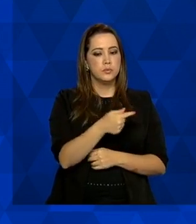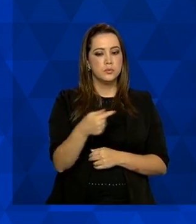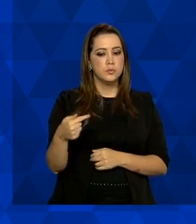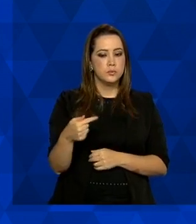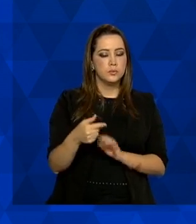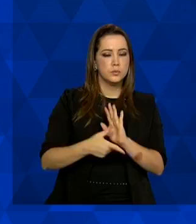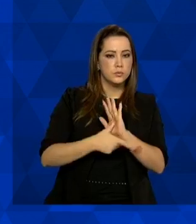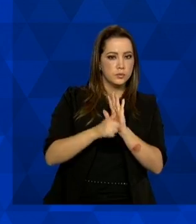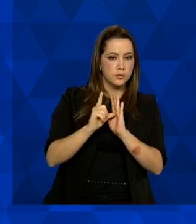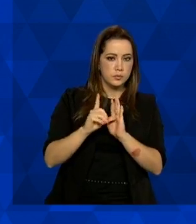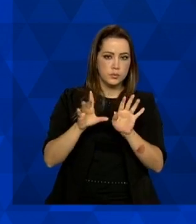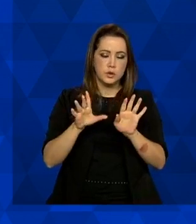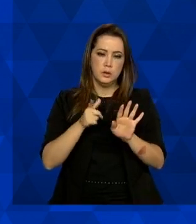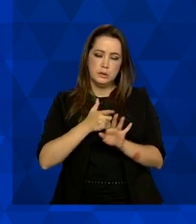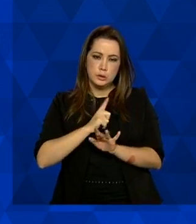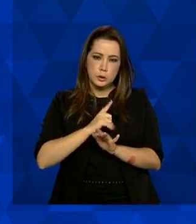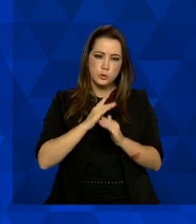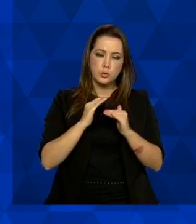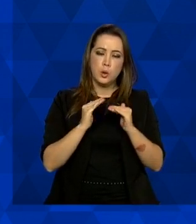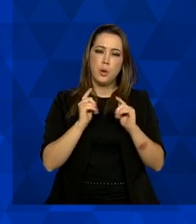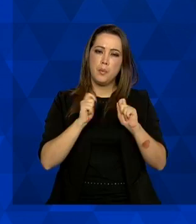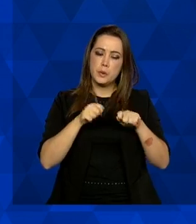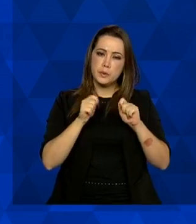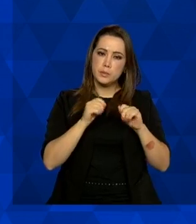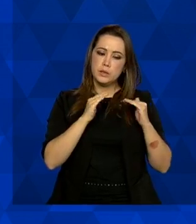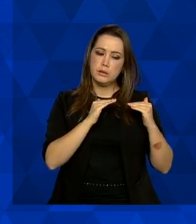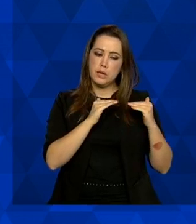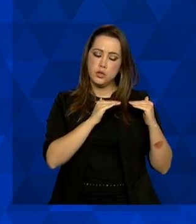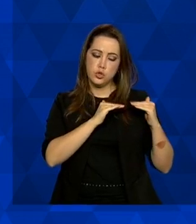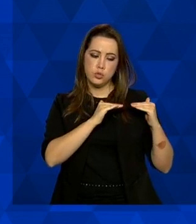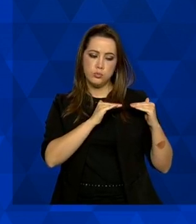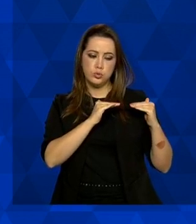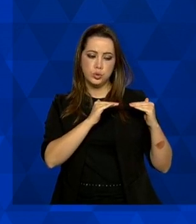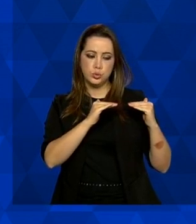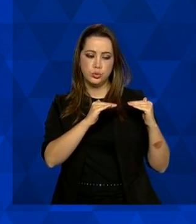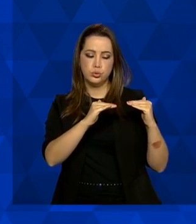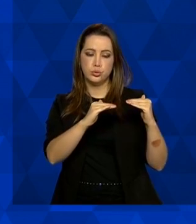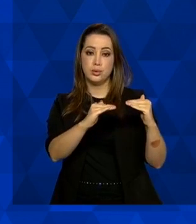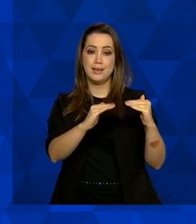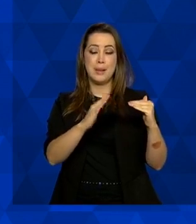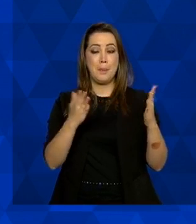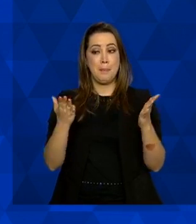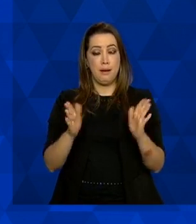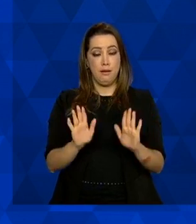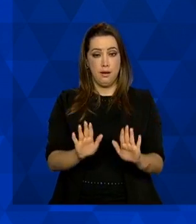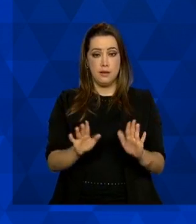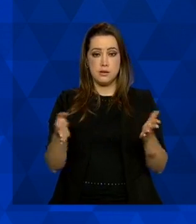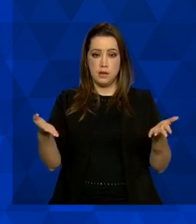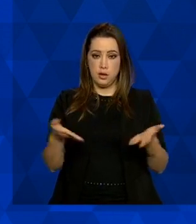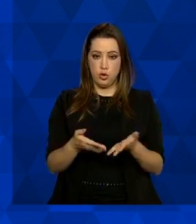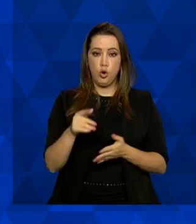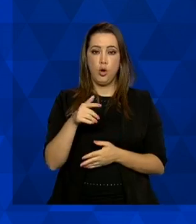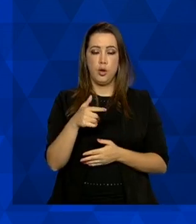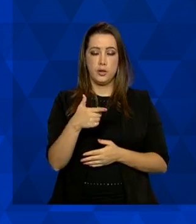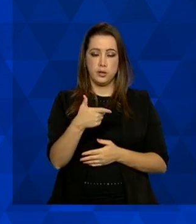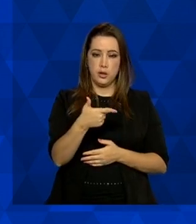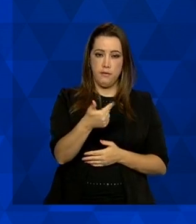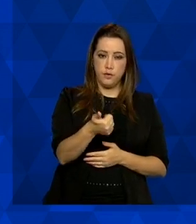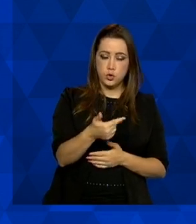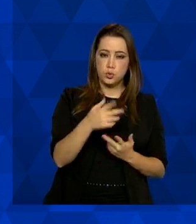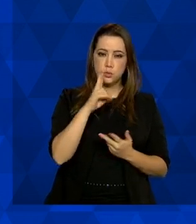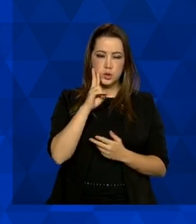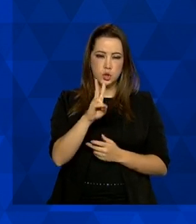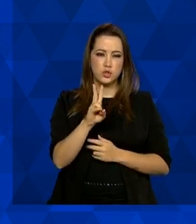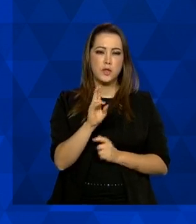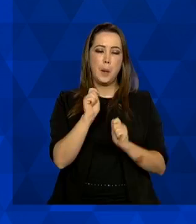anteriores havia uma tendência de estabilização e na última semana a gente percebe um pequeno